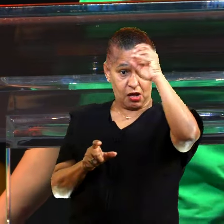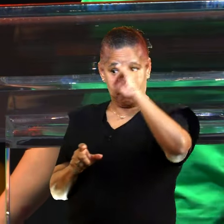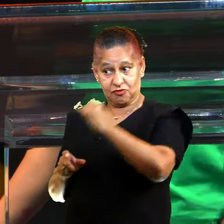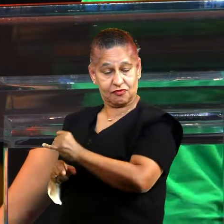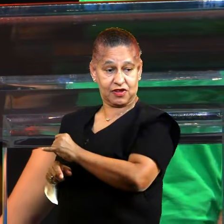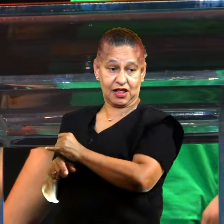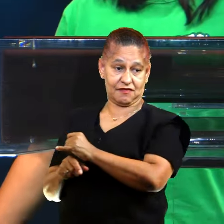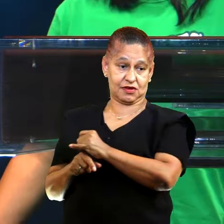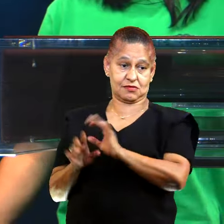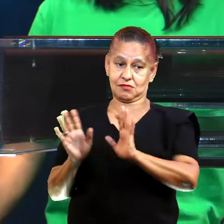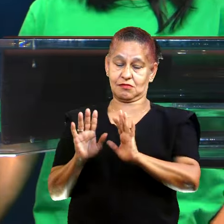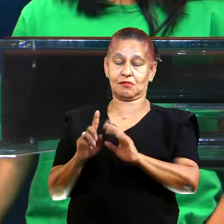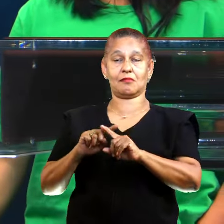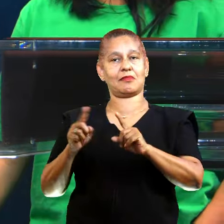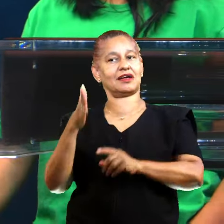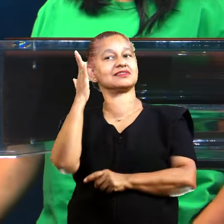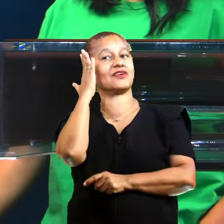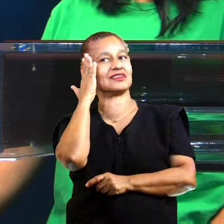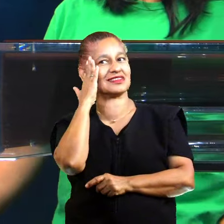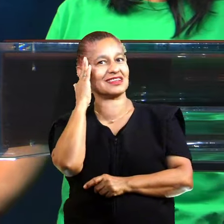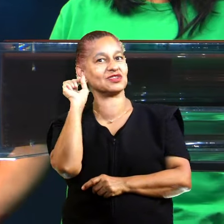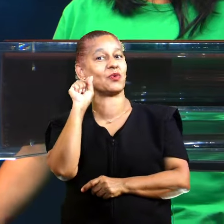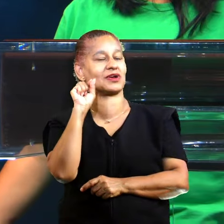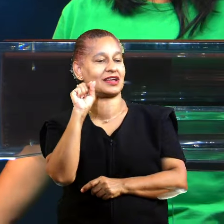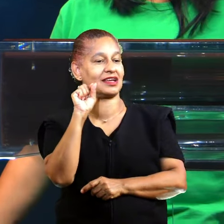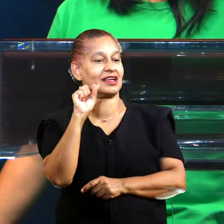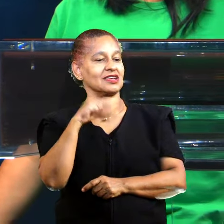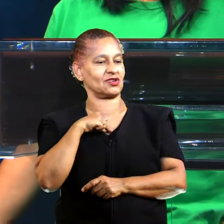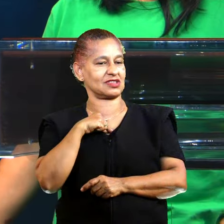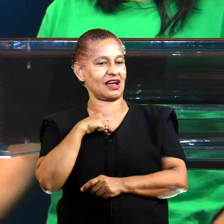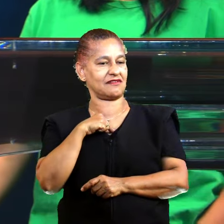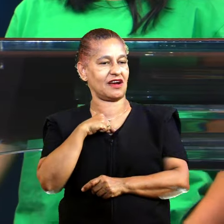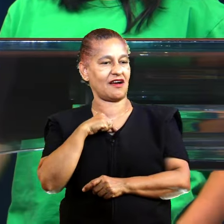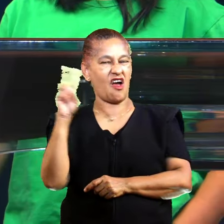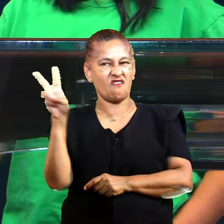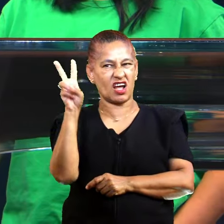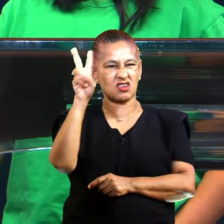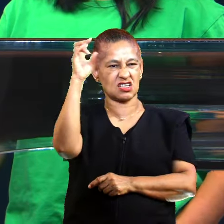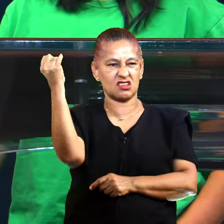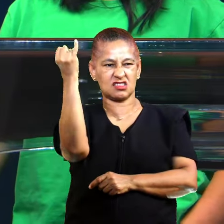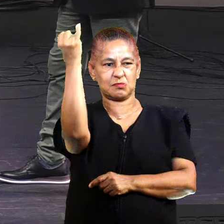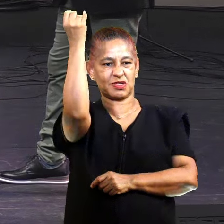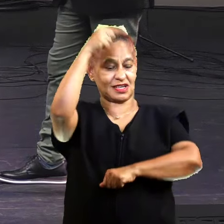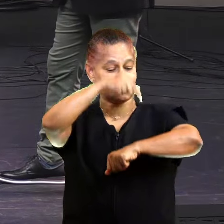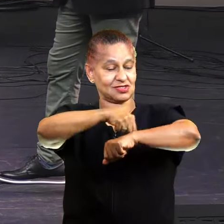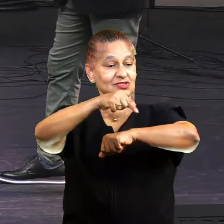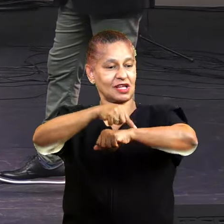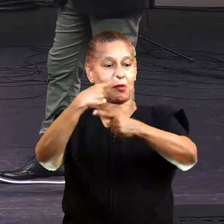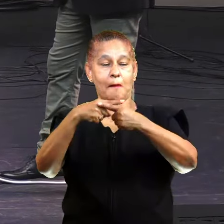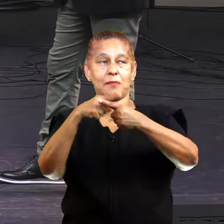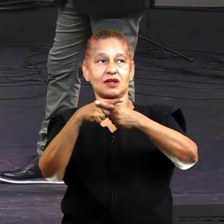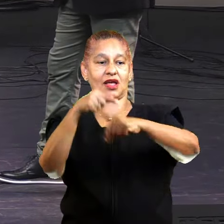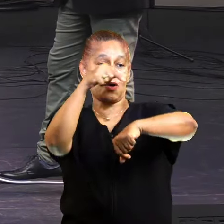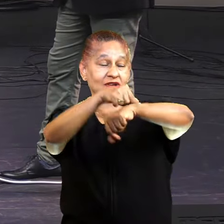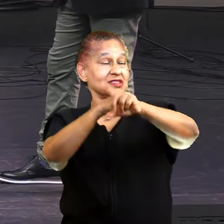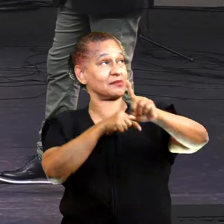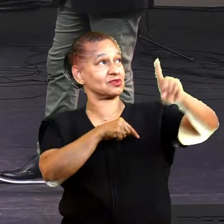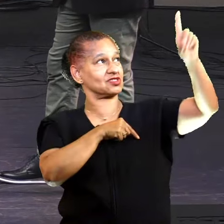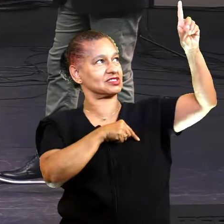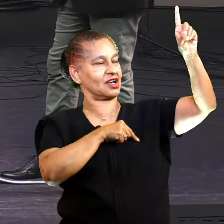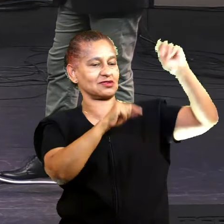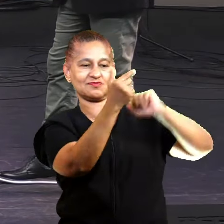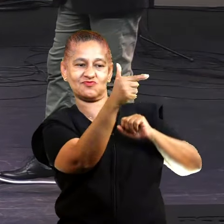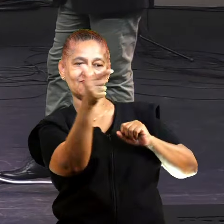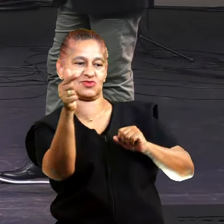eu entendi que eu estava ganhando tempo. E eu vejo que tempo, para mim, o tempo de Deus não é dinheiro. O tempo de Deus